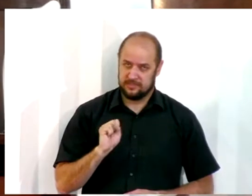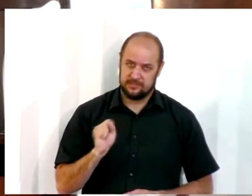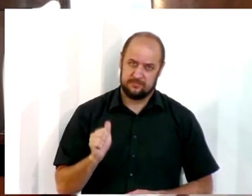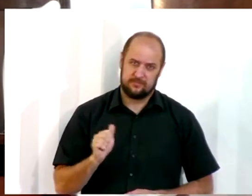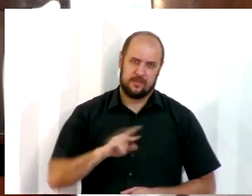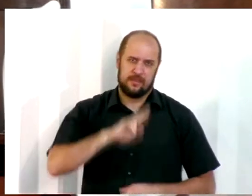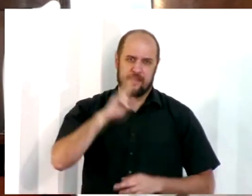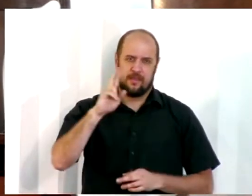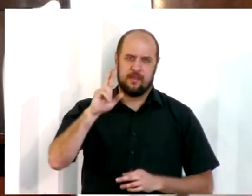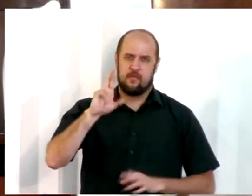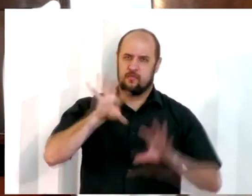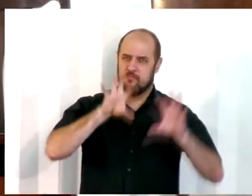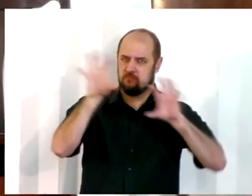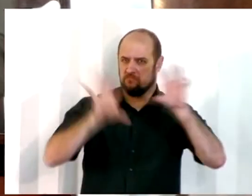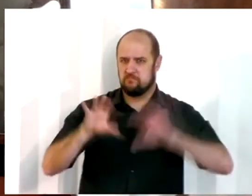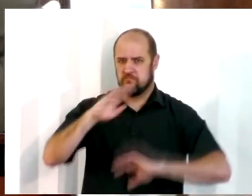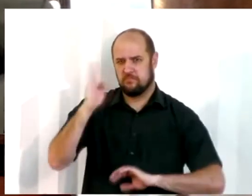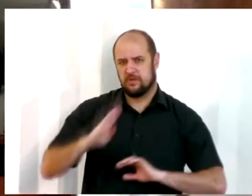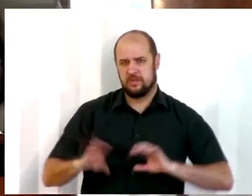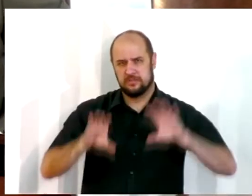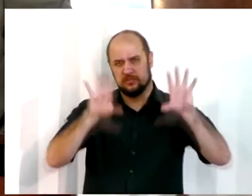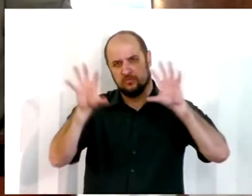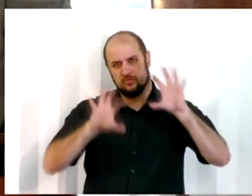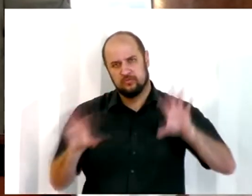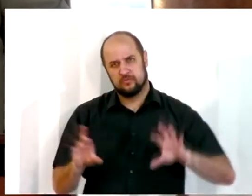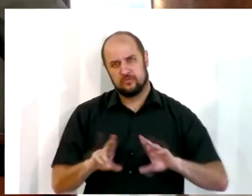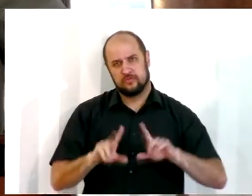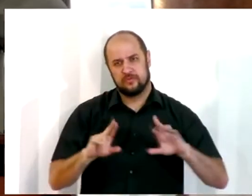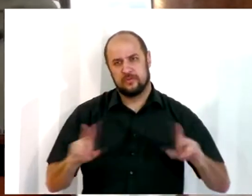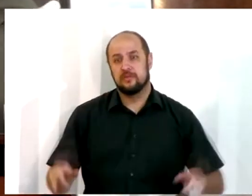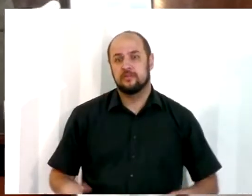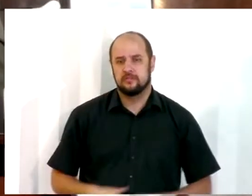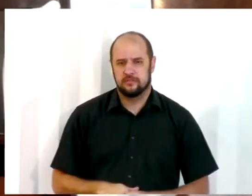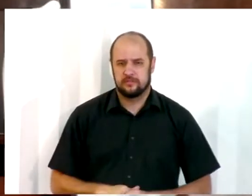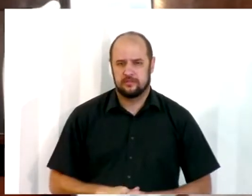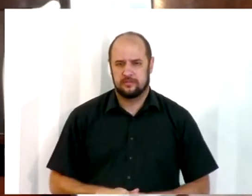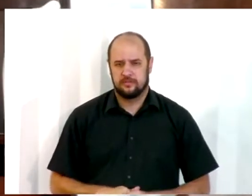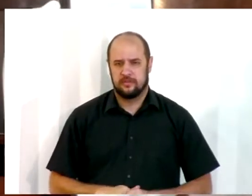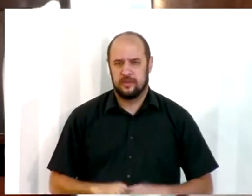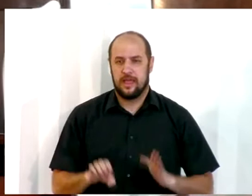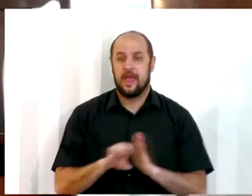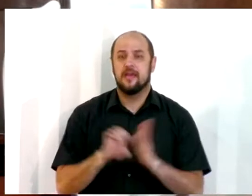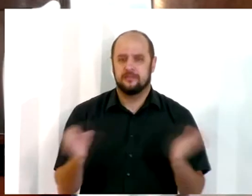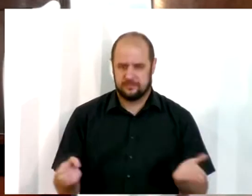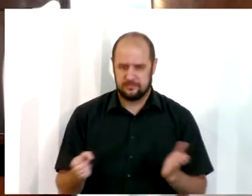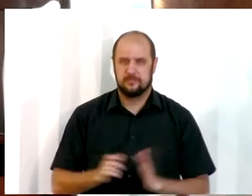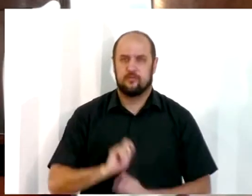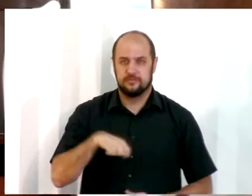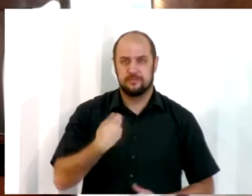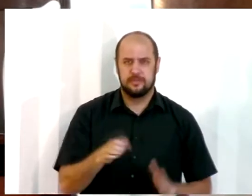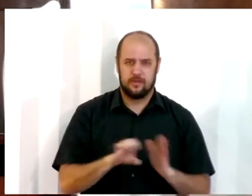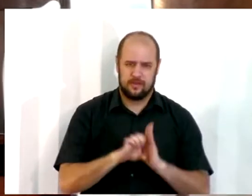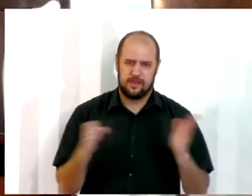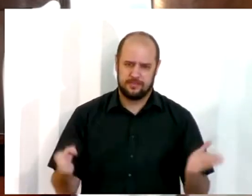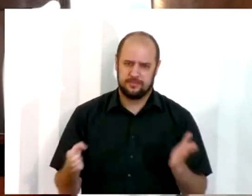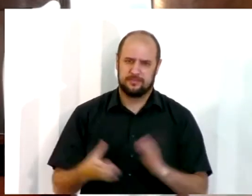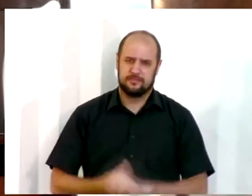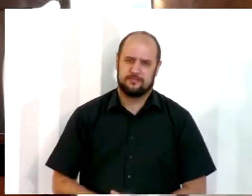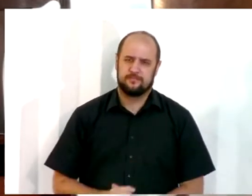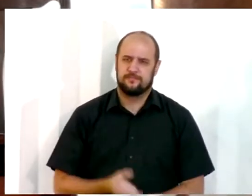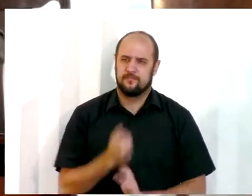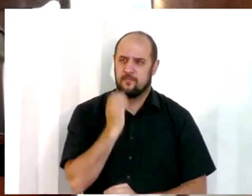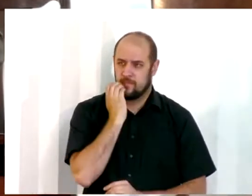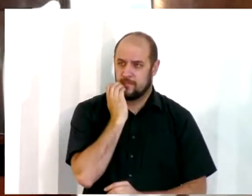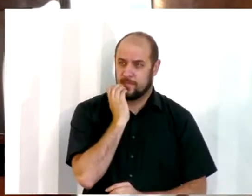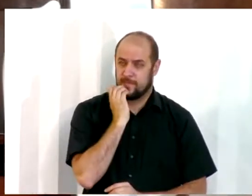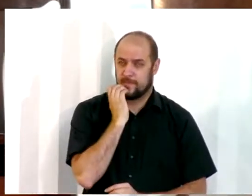outra região do Brasil, você prefere falar o E de forma diferente. Então, eu estou falando aqui como um paulistano.